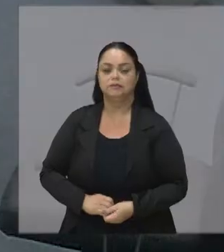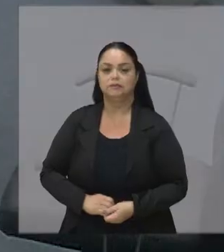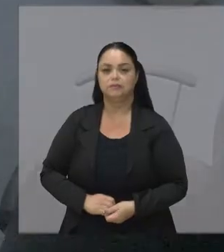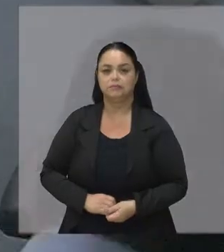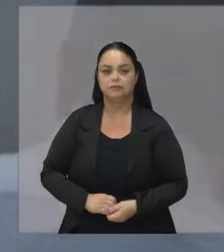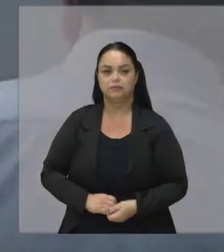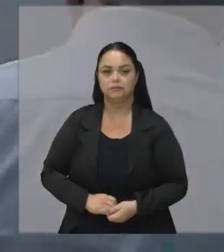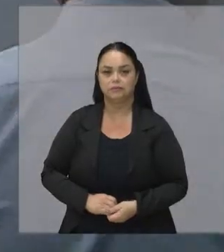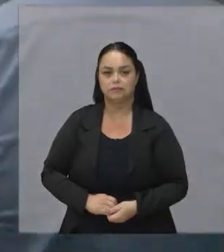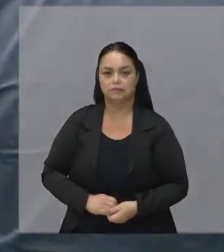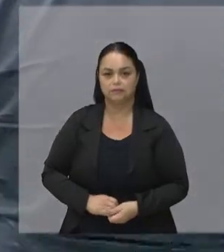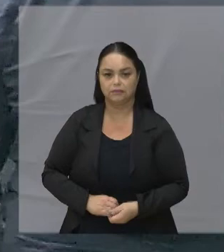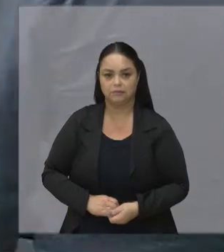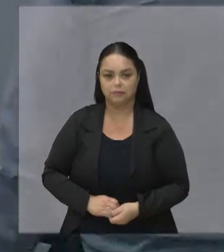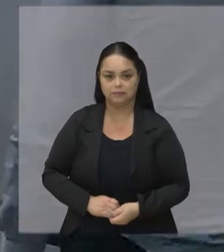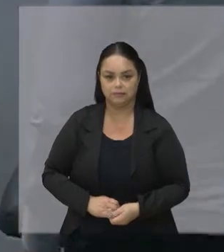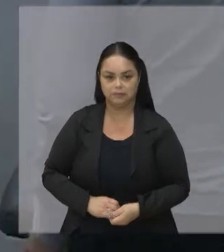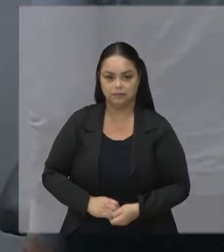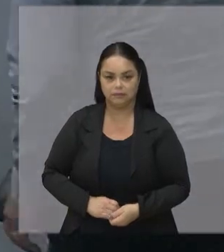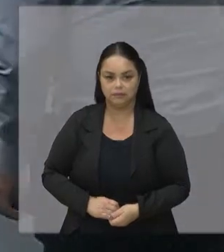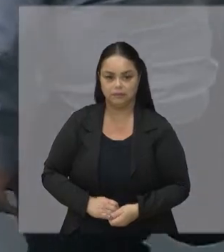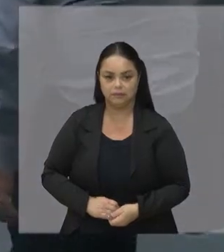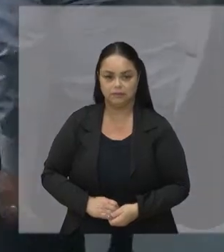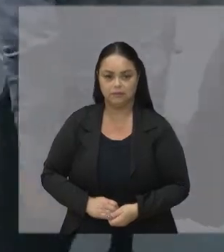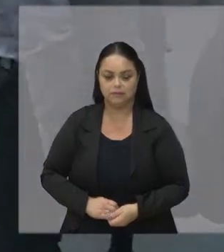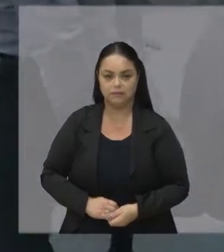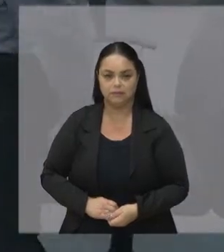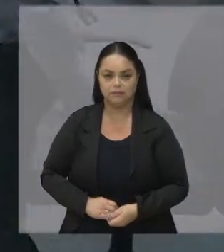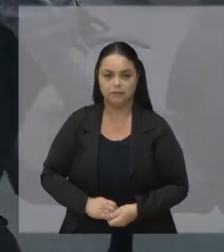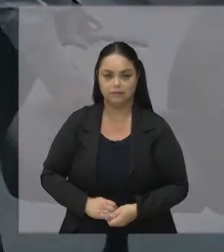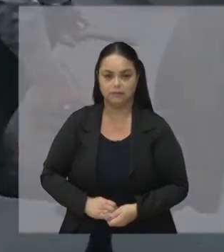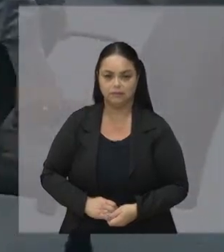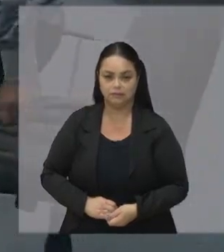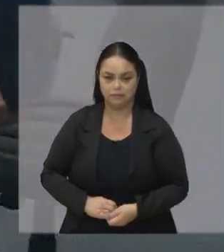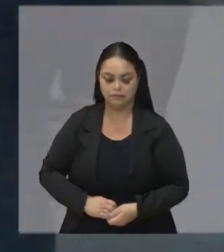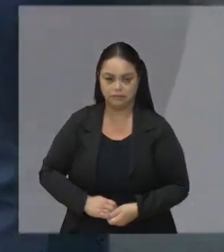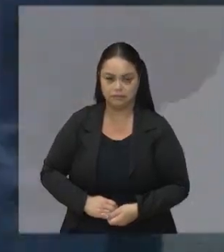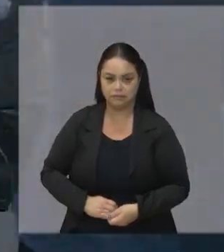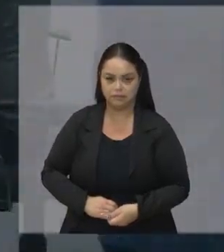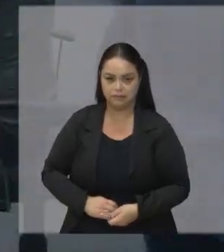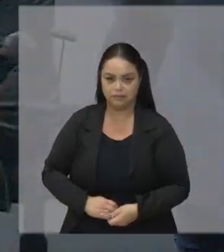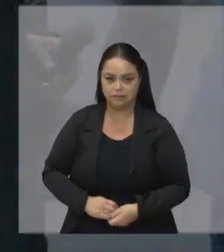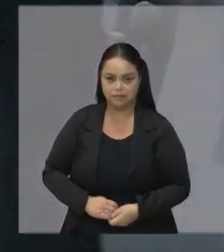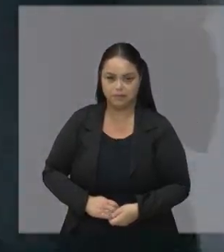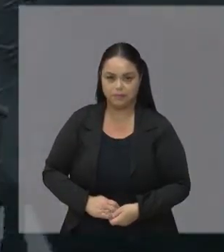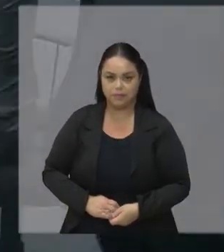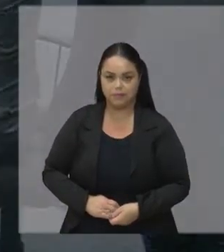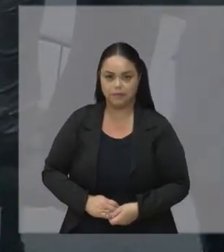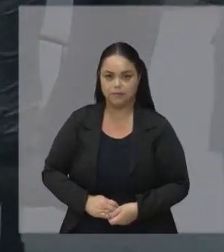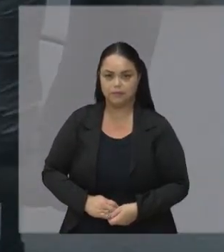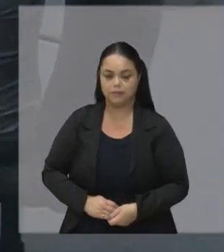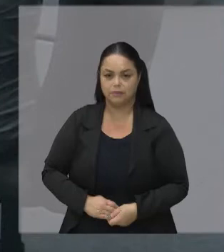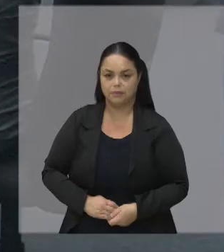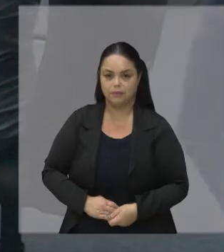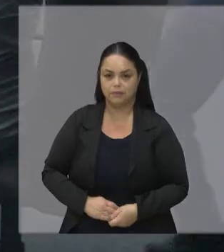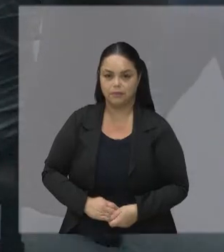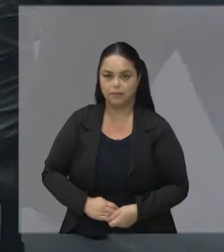prosperar Meu São José